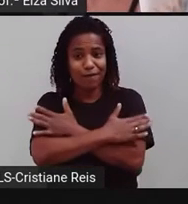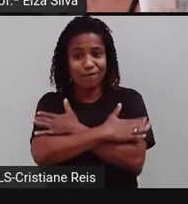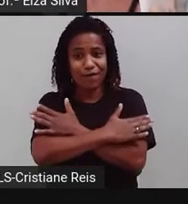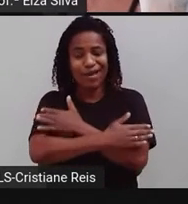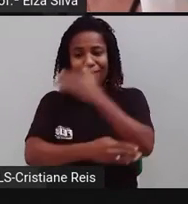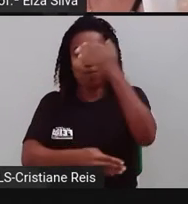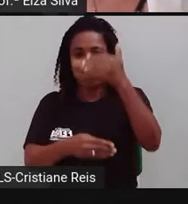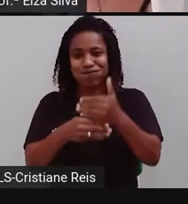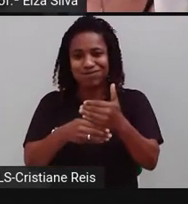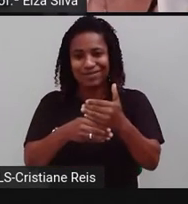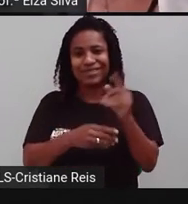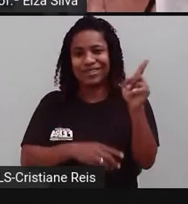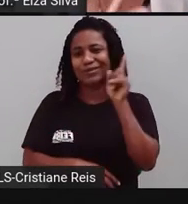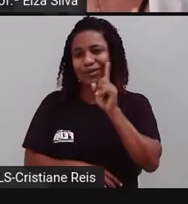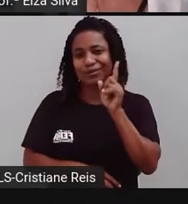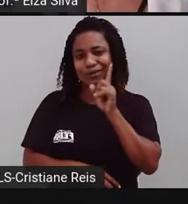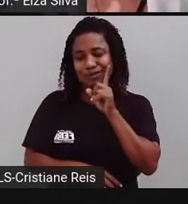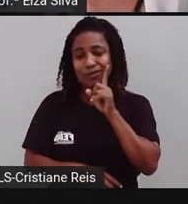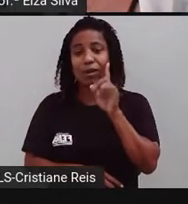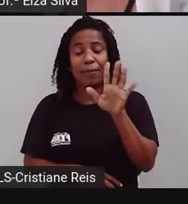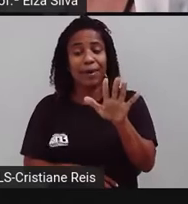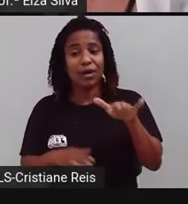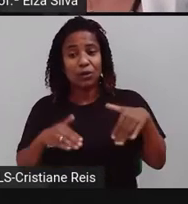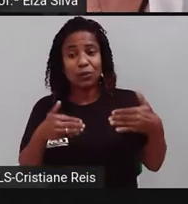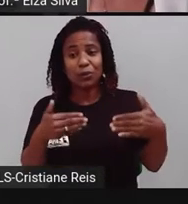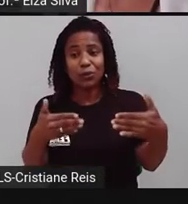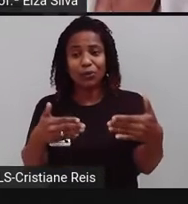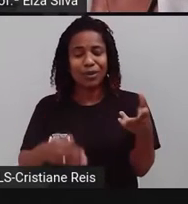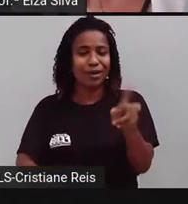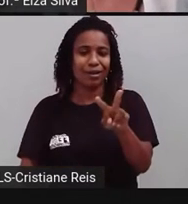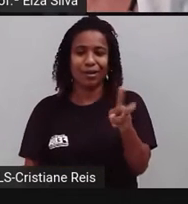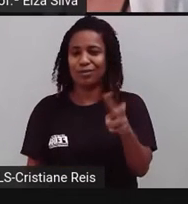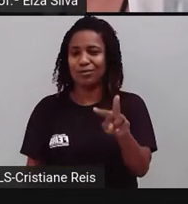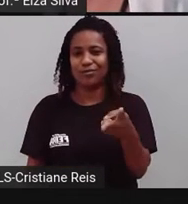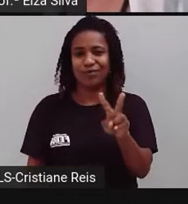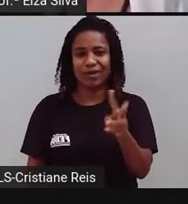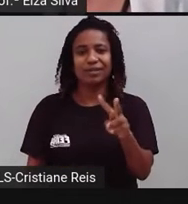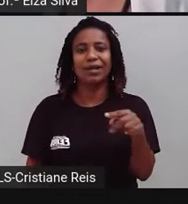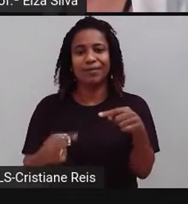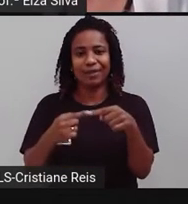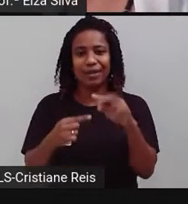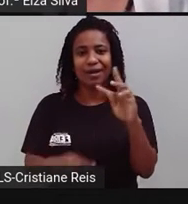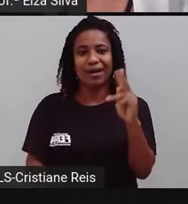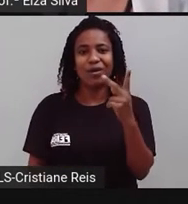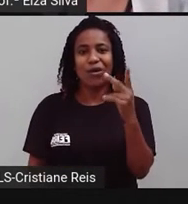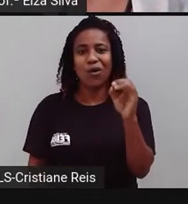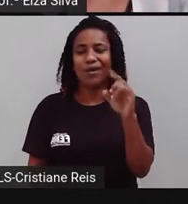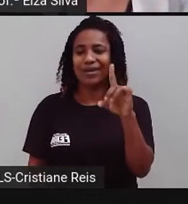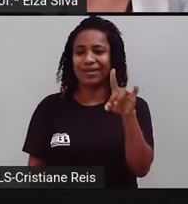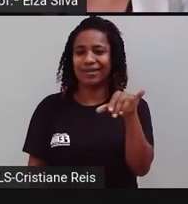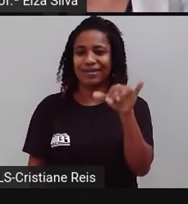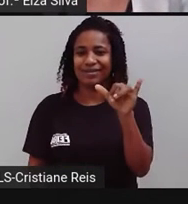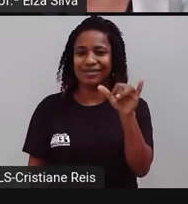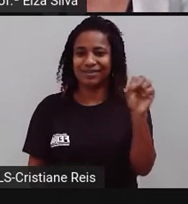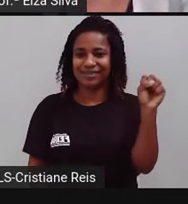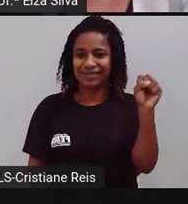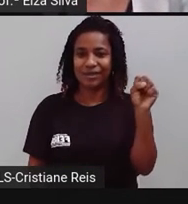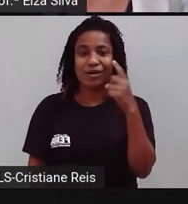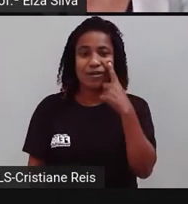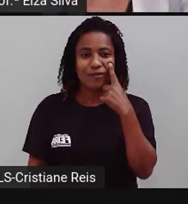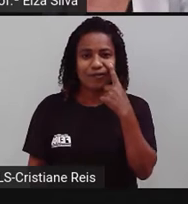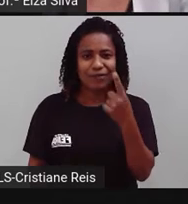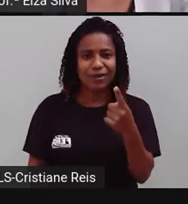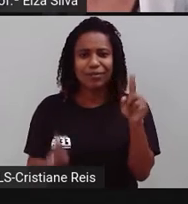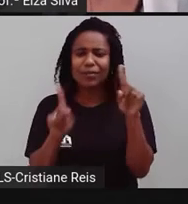Já no Reino Unido, tanto faz você utilizar holiday para férias quanto para feriado. Agora, observe que eu coloquei este S